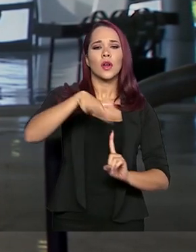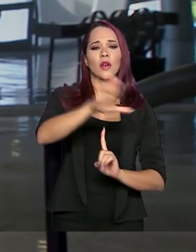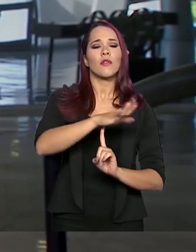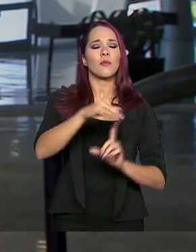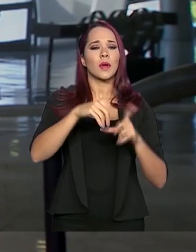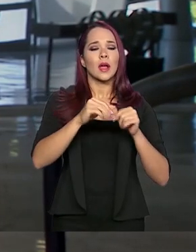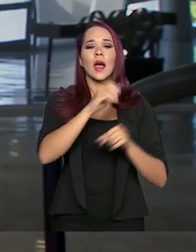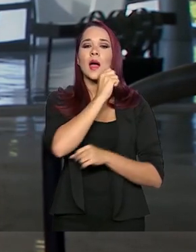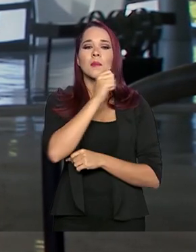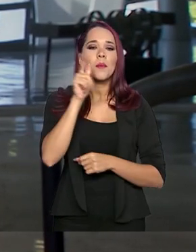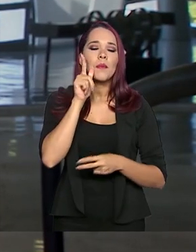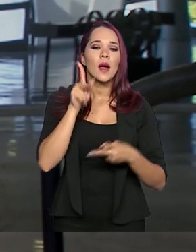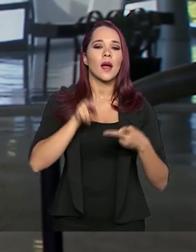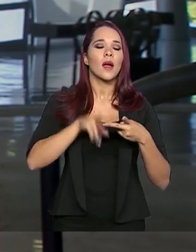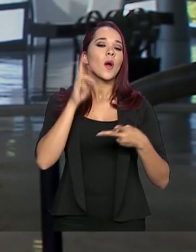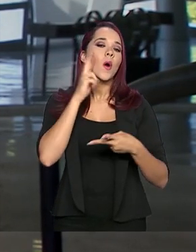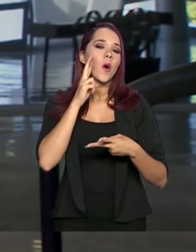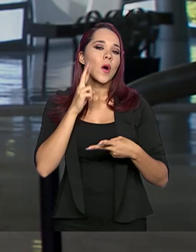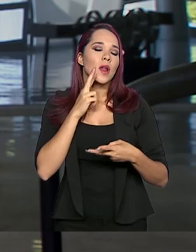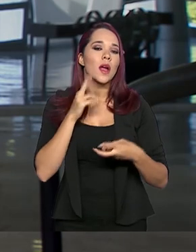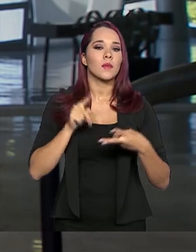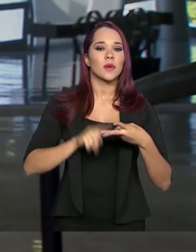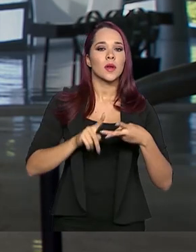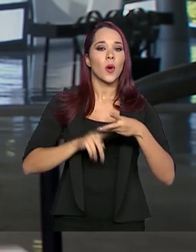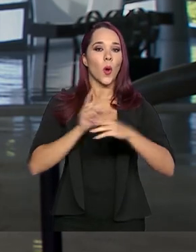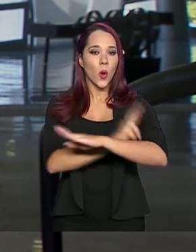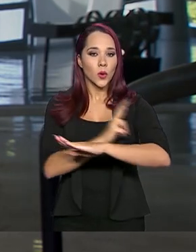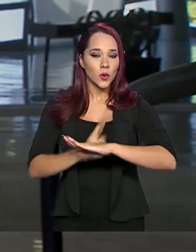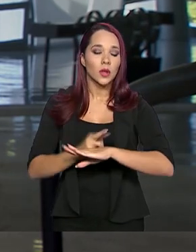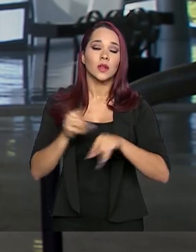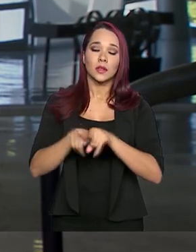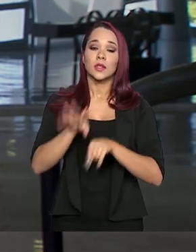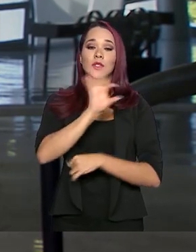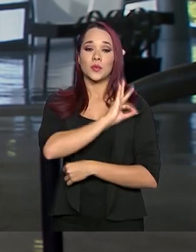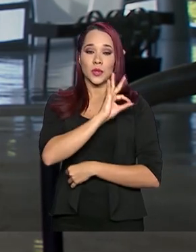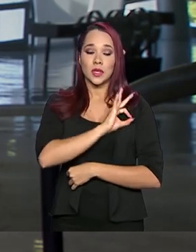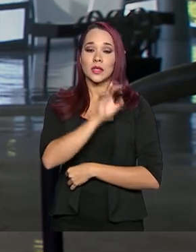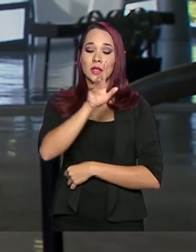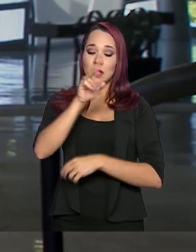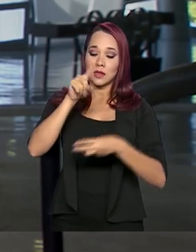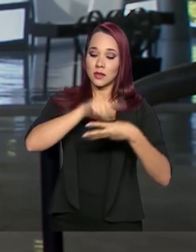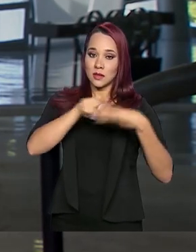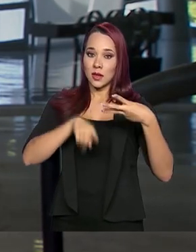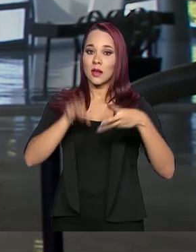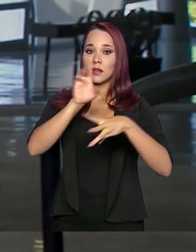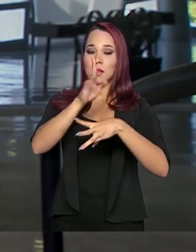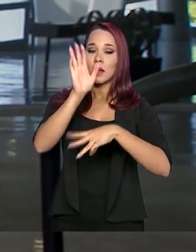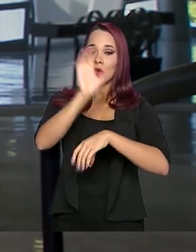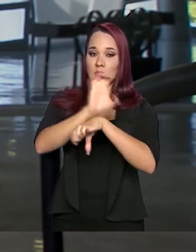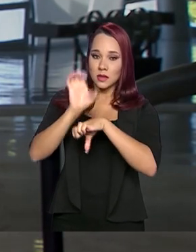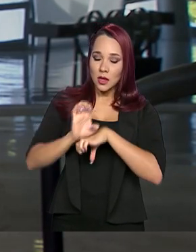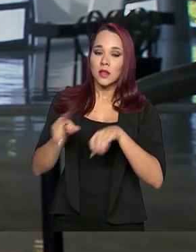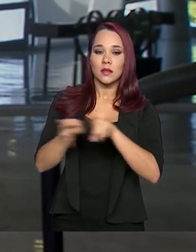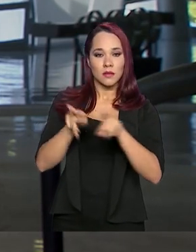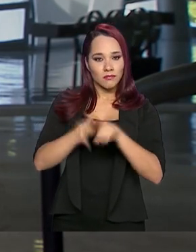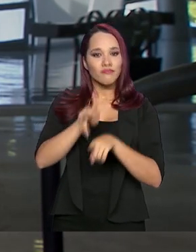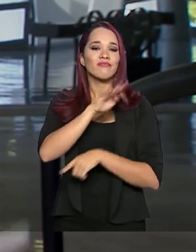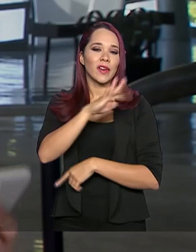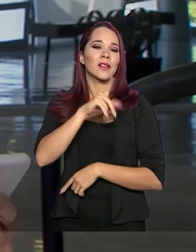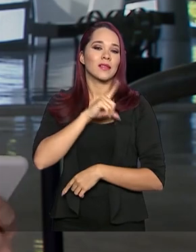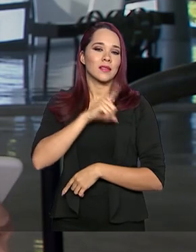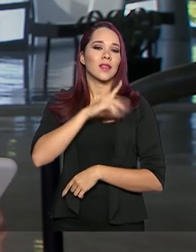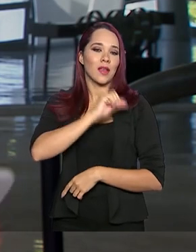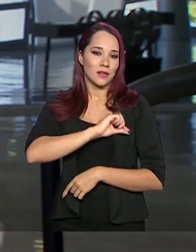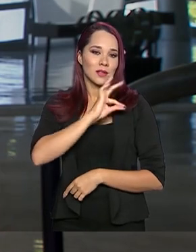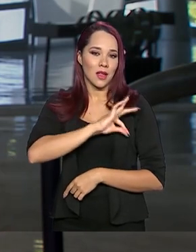de Amapá, Roraima e Rondônia, ou seja, as forças policiais desses três ex-territórios também vão receber